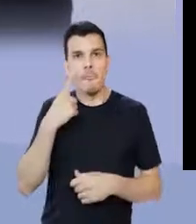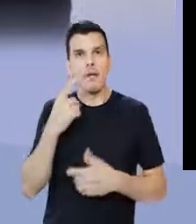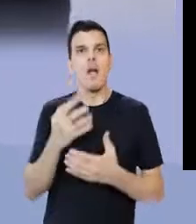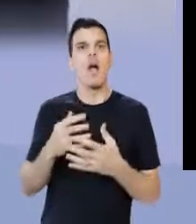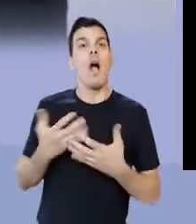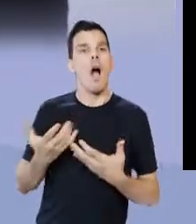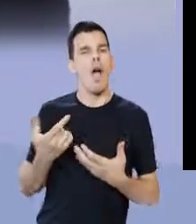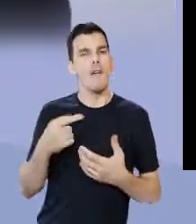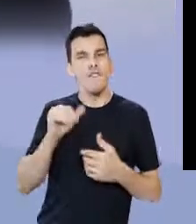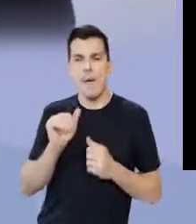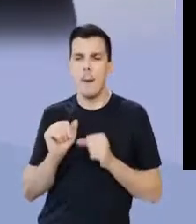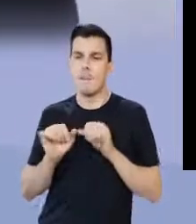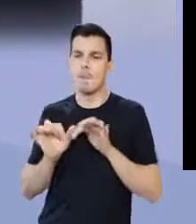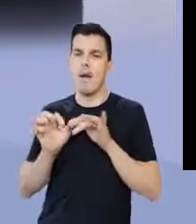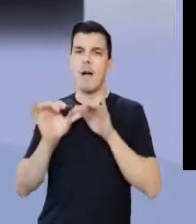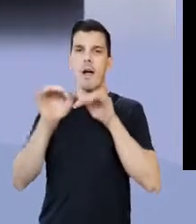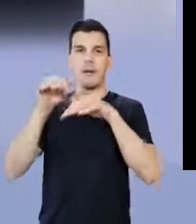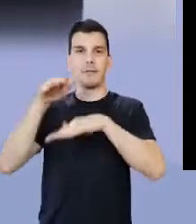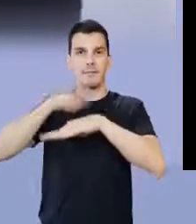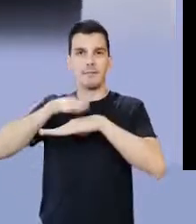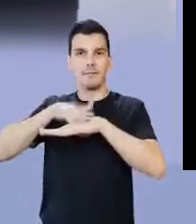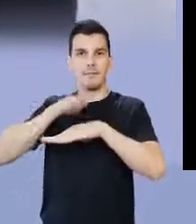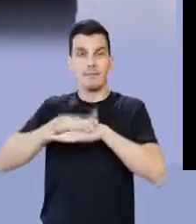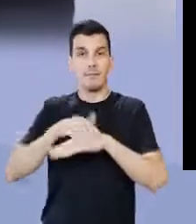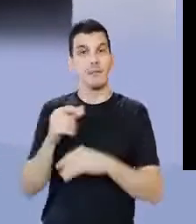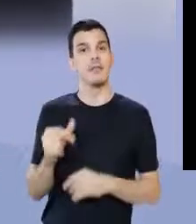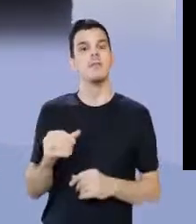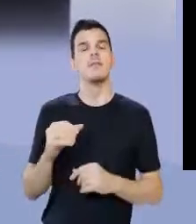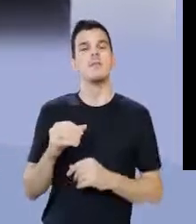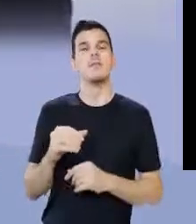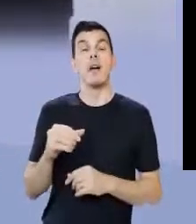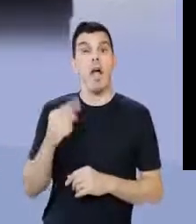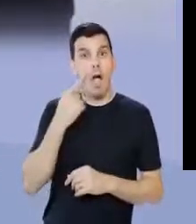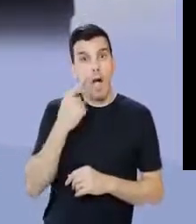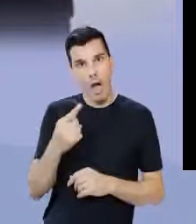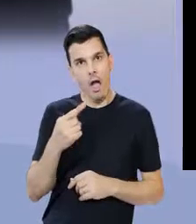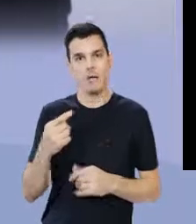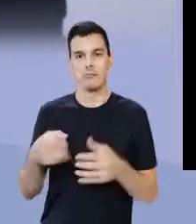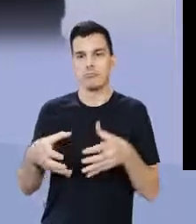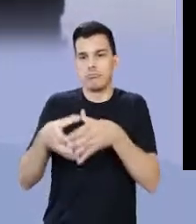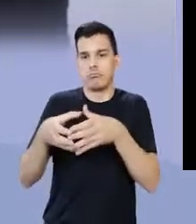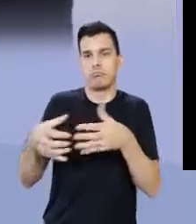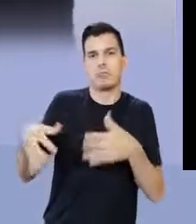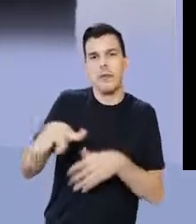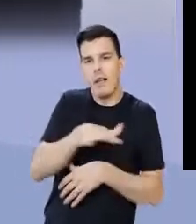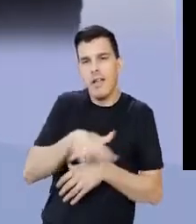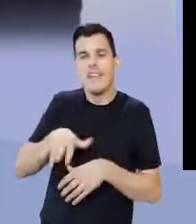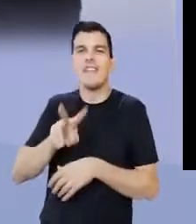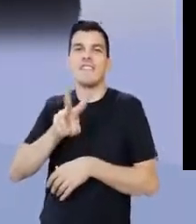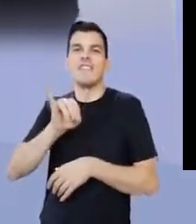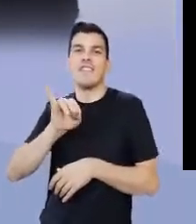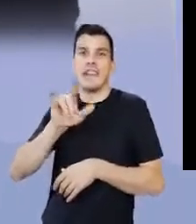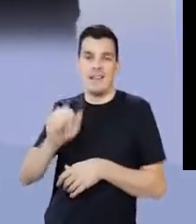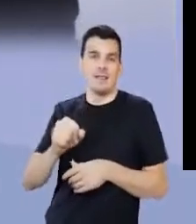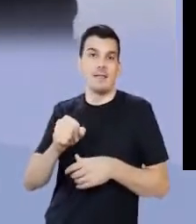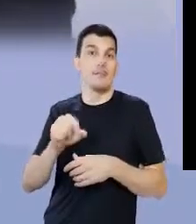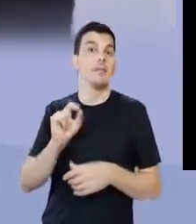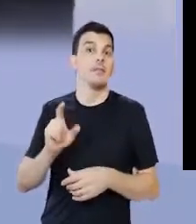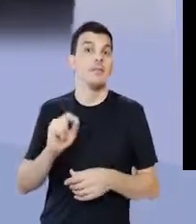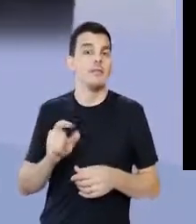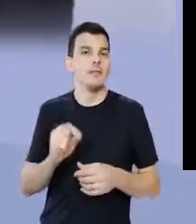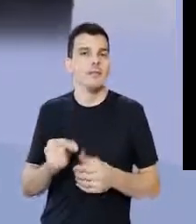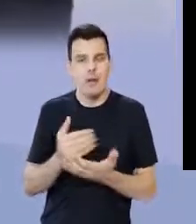brigando, eles se asvojam um pouquinho para cima, para as sete colinas romanas, formam ali uma pequena vilareja,